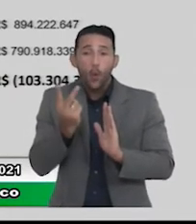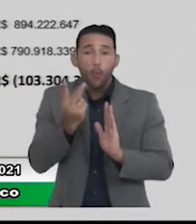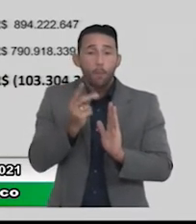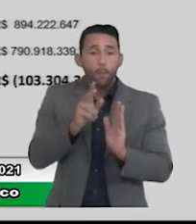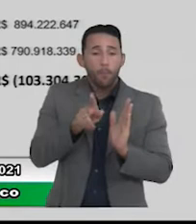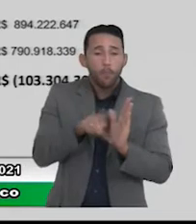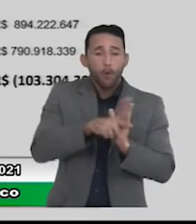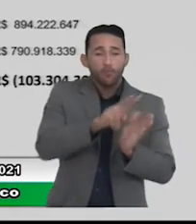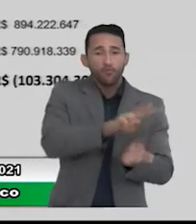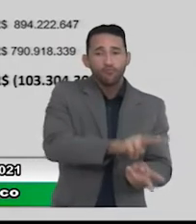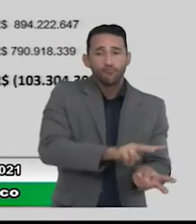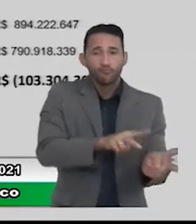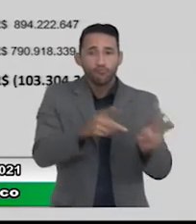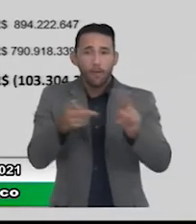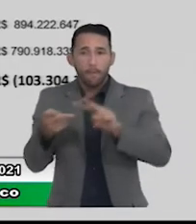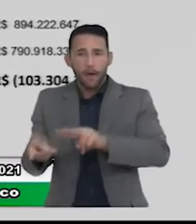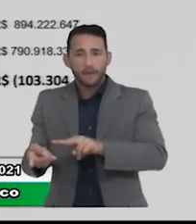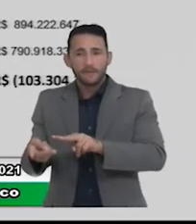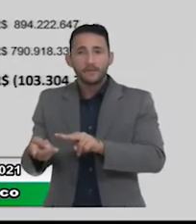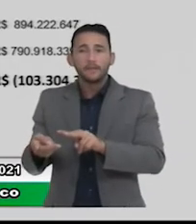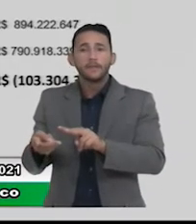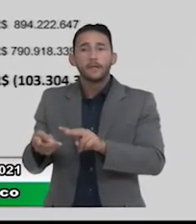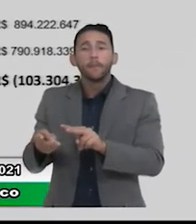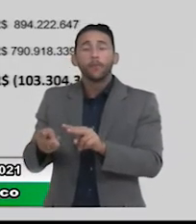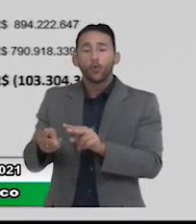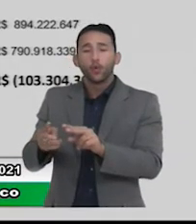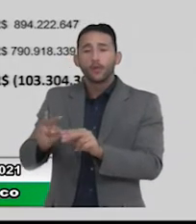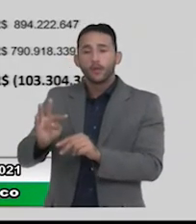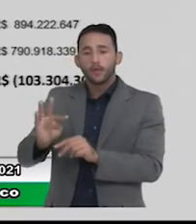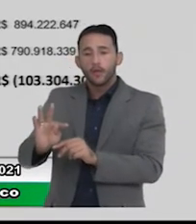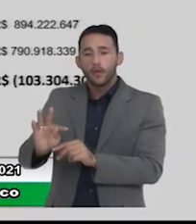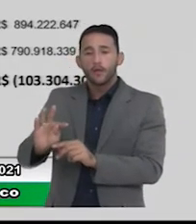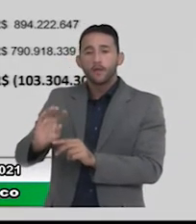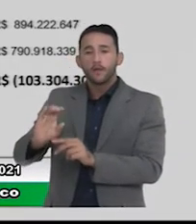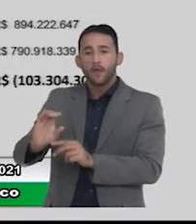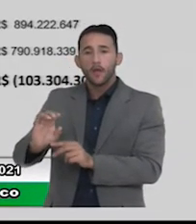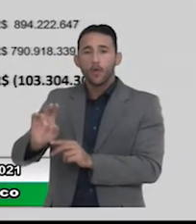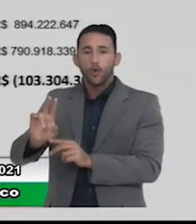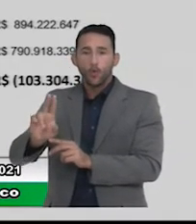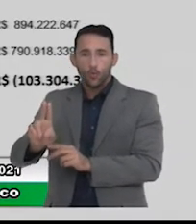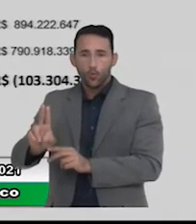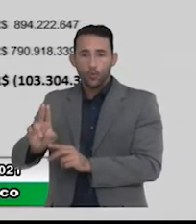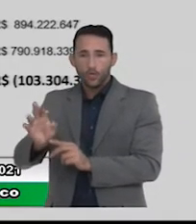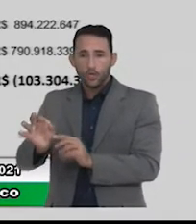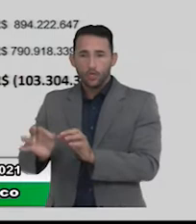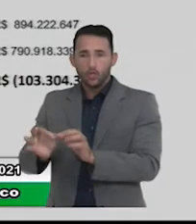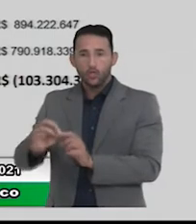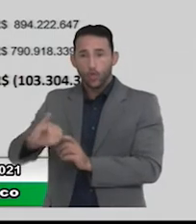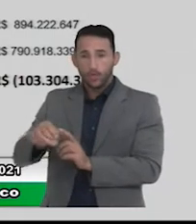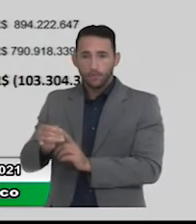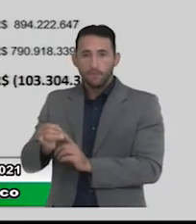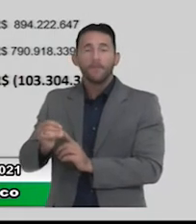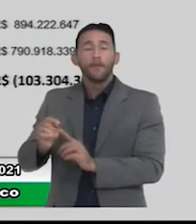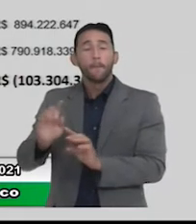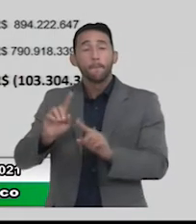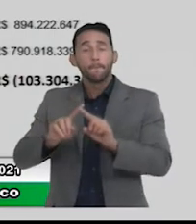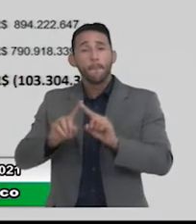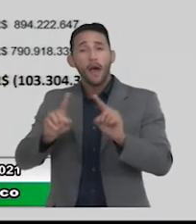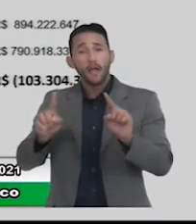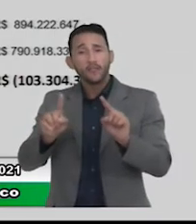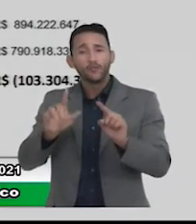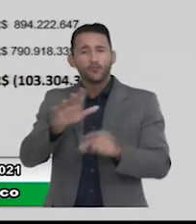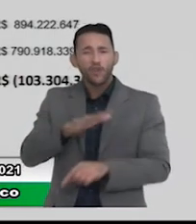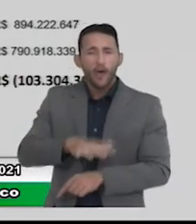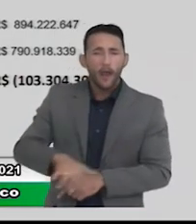depósitos para o Tribunal de Justiça para fazer as baixas de precatório. Mas de maneira geral a gente